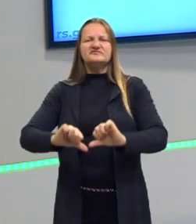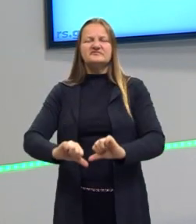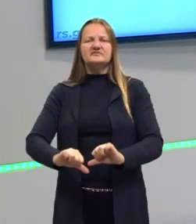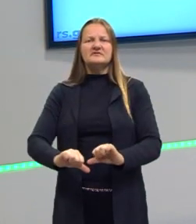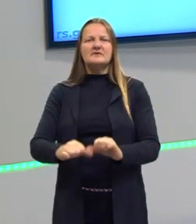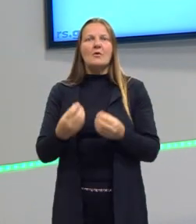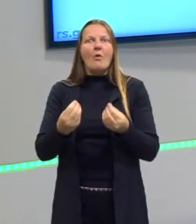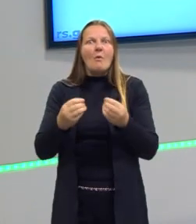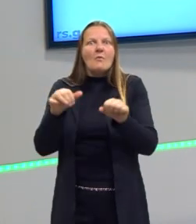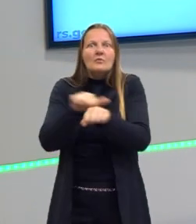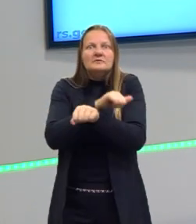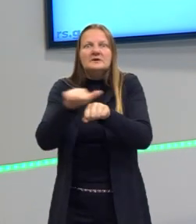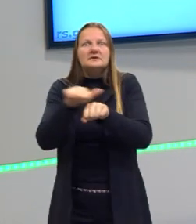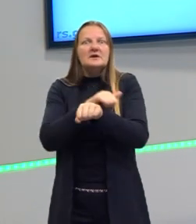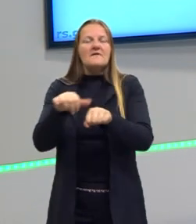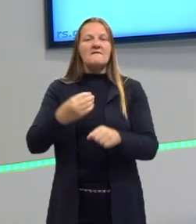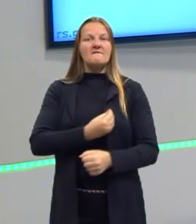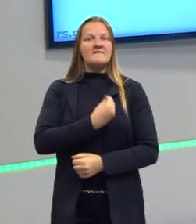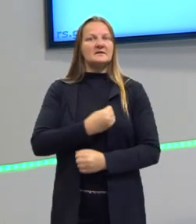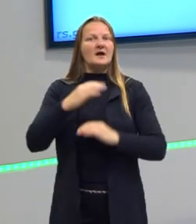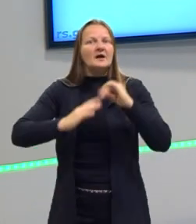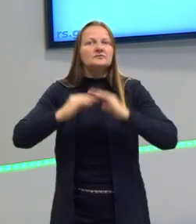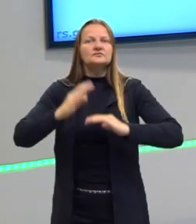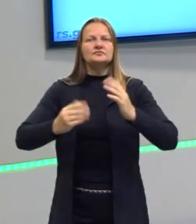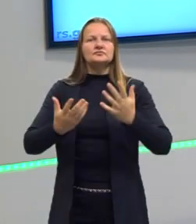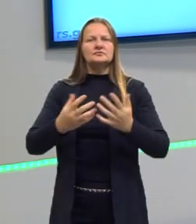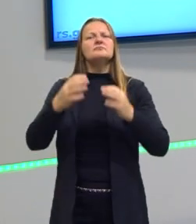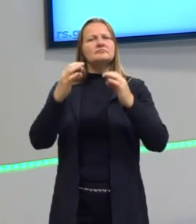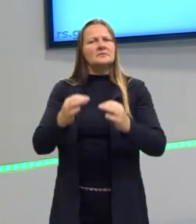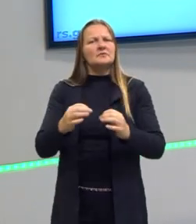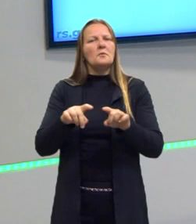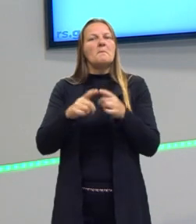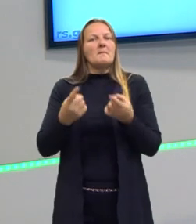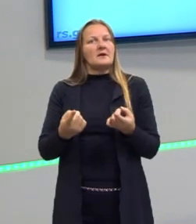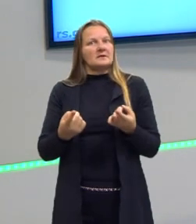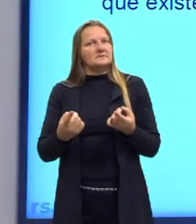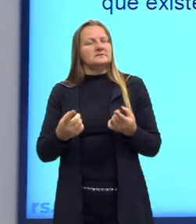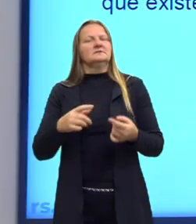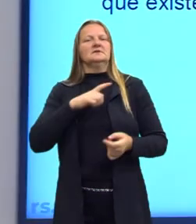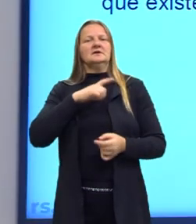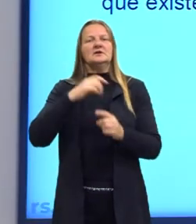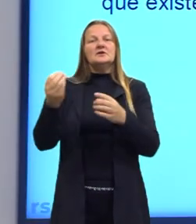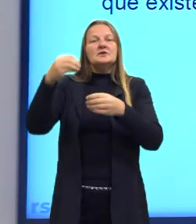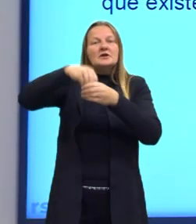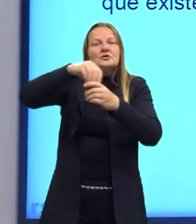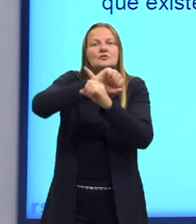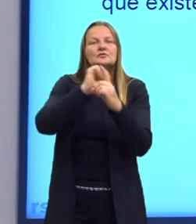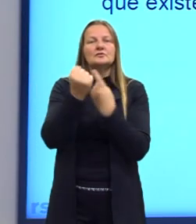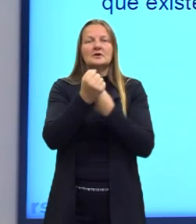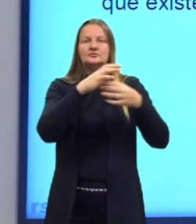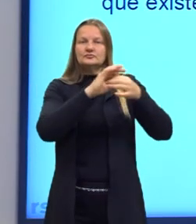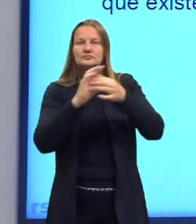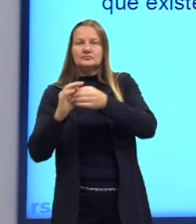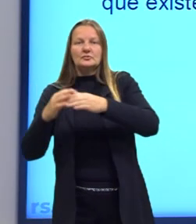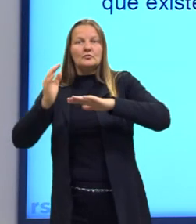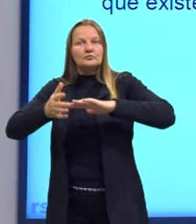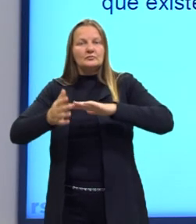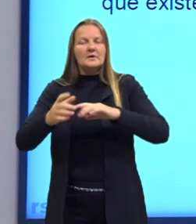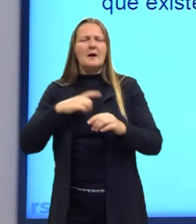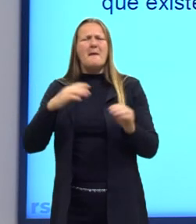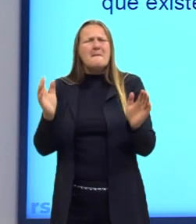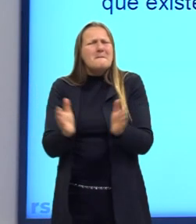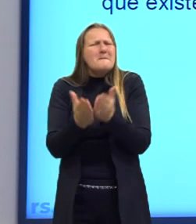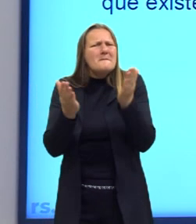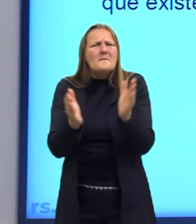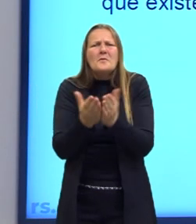alguma forma tomar algumas atitudes, isso é certeza. Apesar disso, na sociedade contemporânea, a pobreza